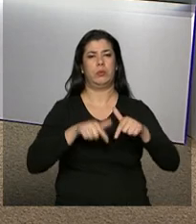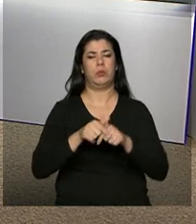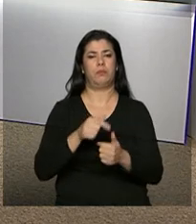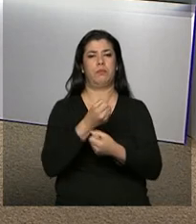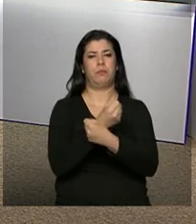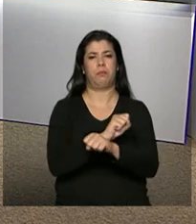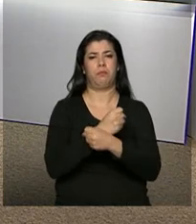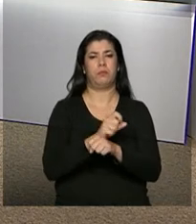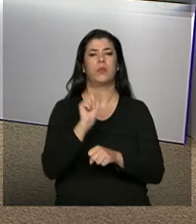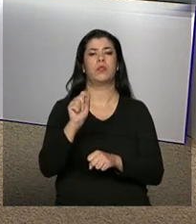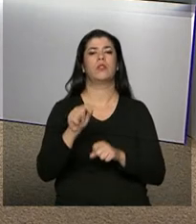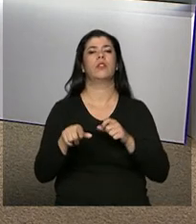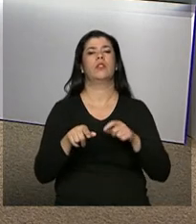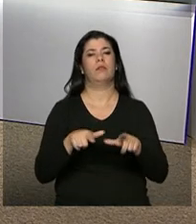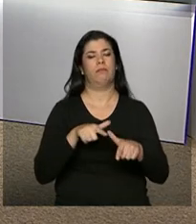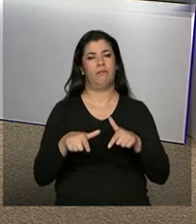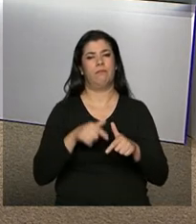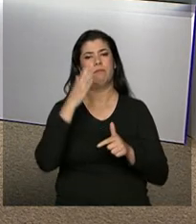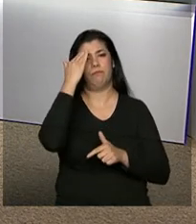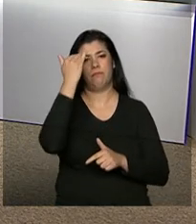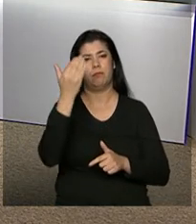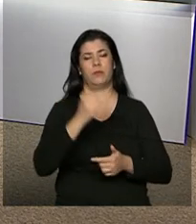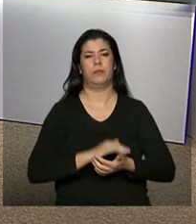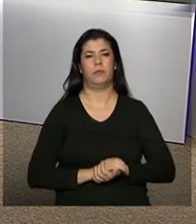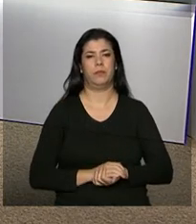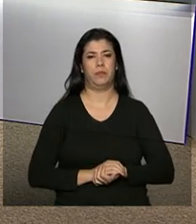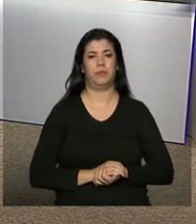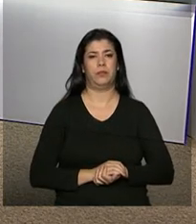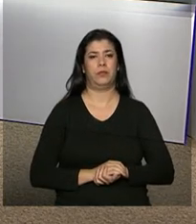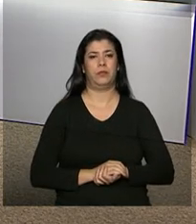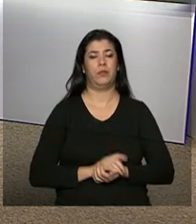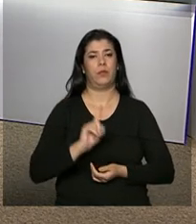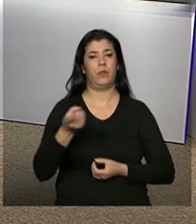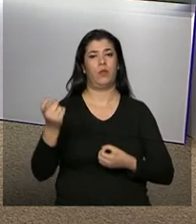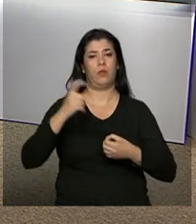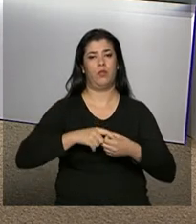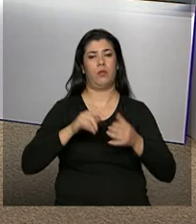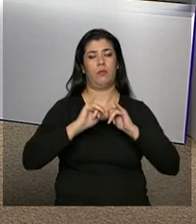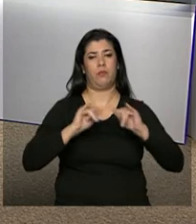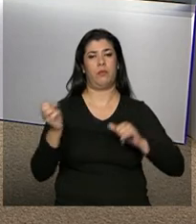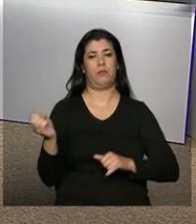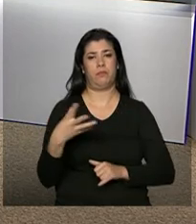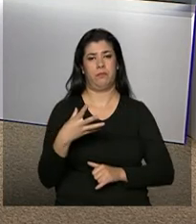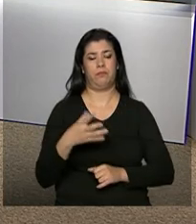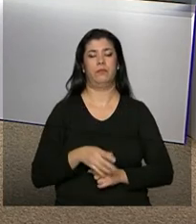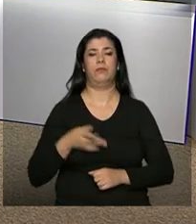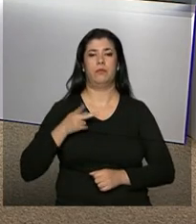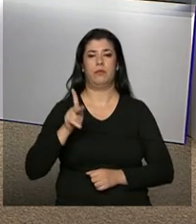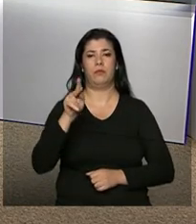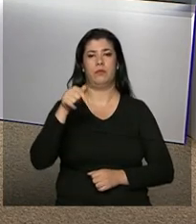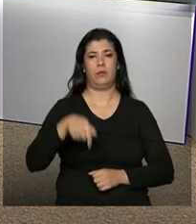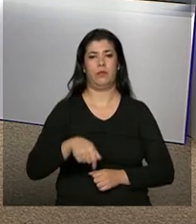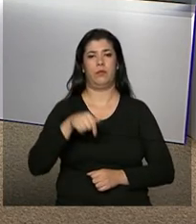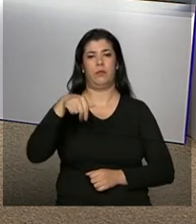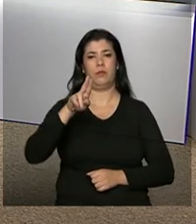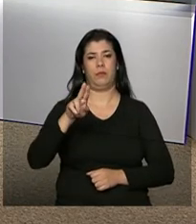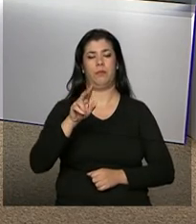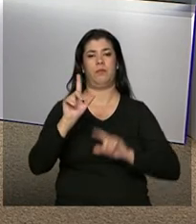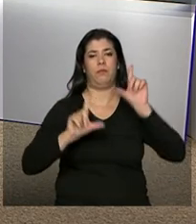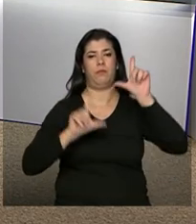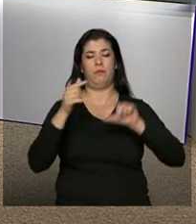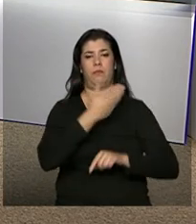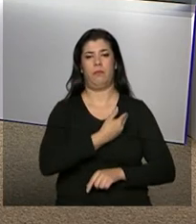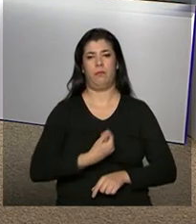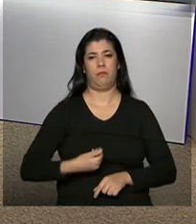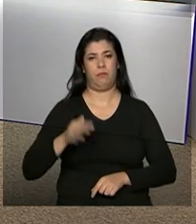remetem ao conceito do chamado trabalho escravo moderno. Nós podemos voltar a qualquer momento com outras informações. Continue com